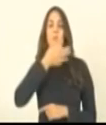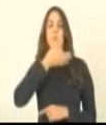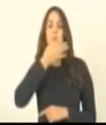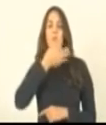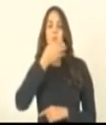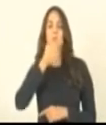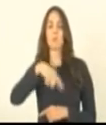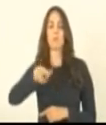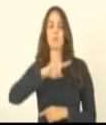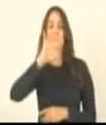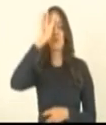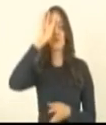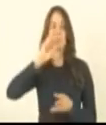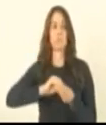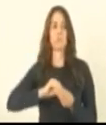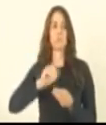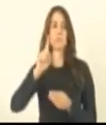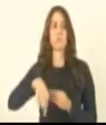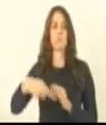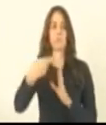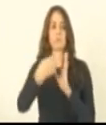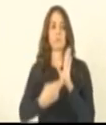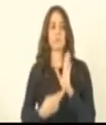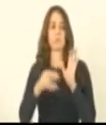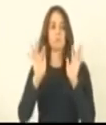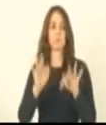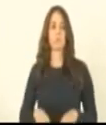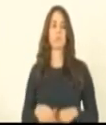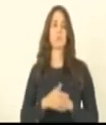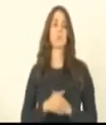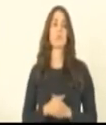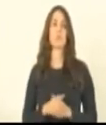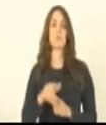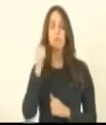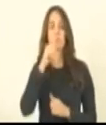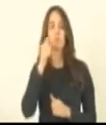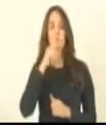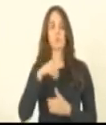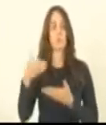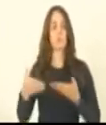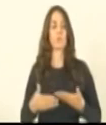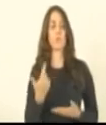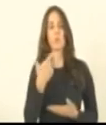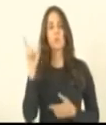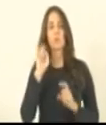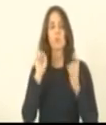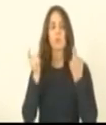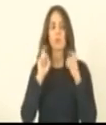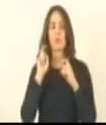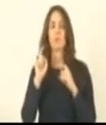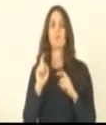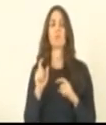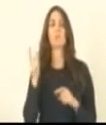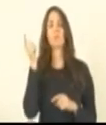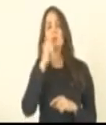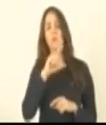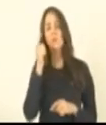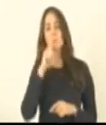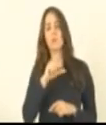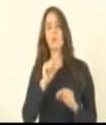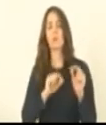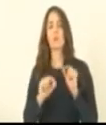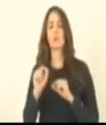que está prevista aqui no regimento para o final. E a gente convocaria uma extraordinária e aí, de uma vez por todas, já teríamos